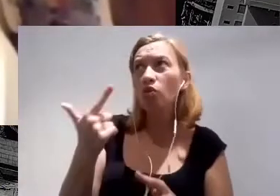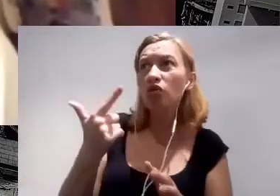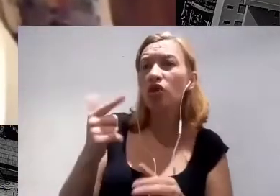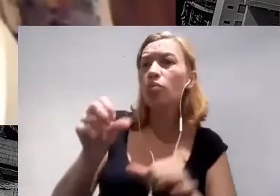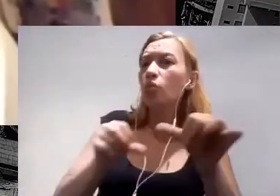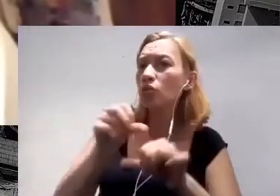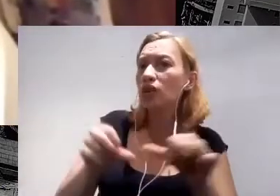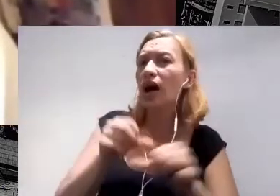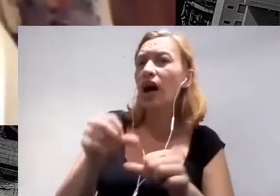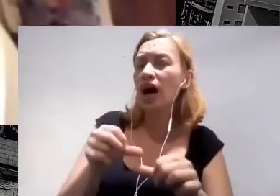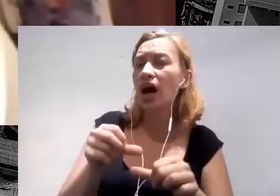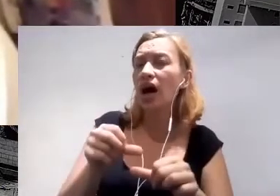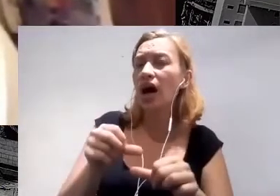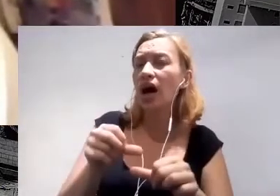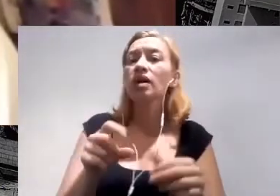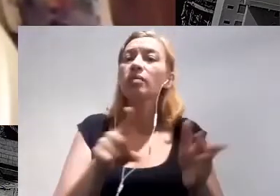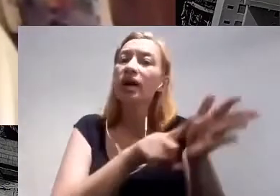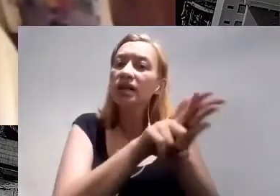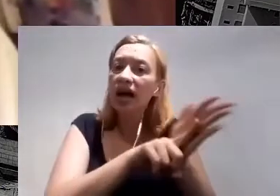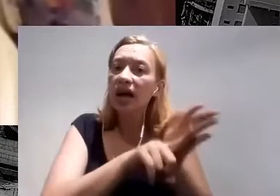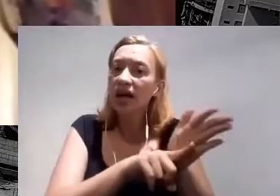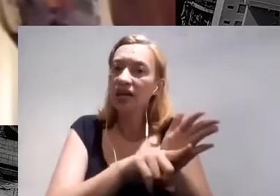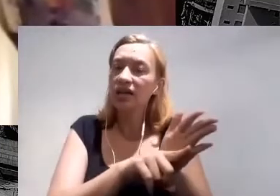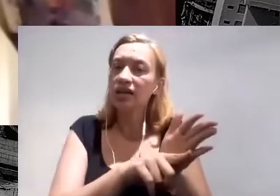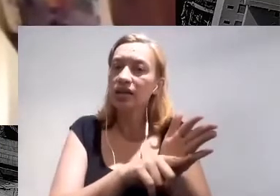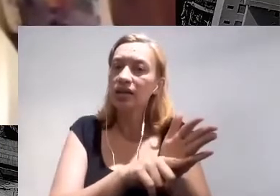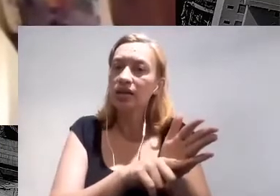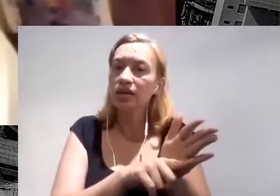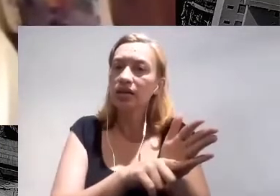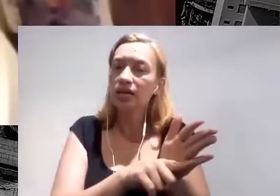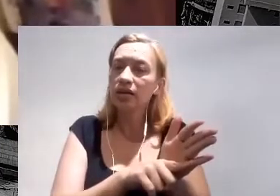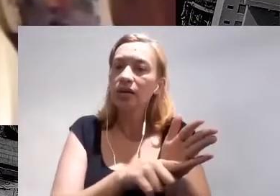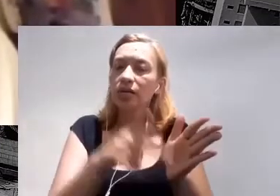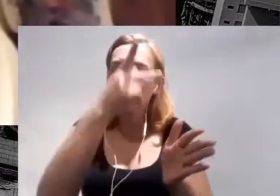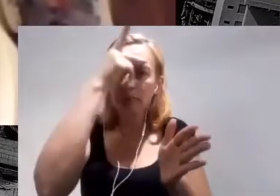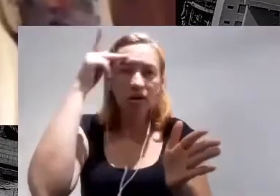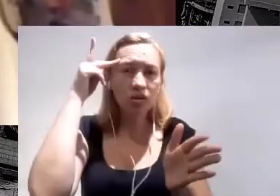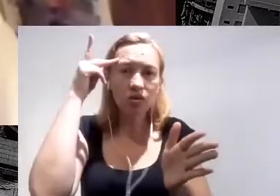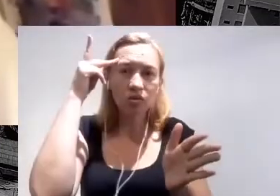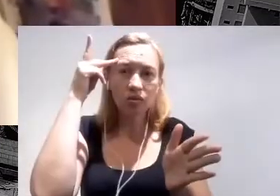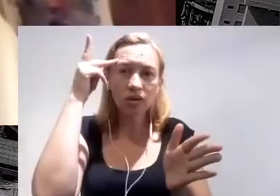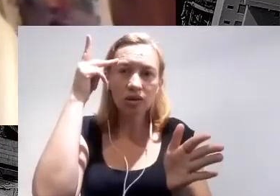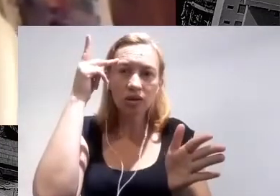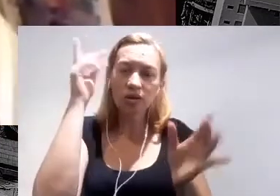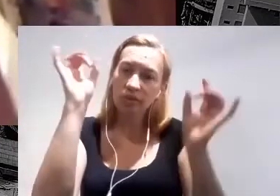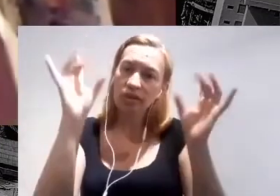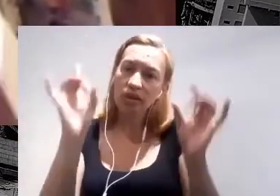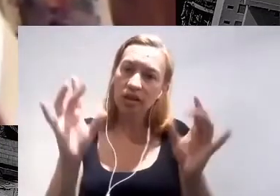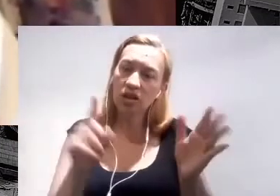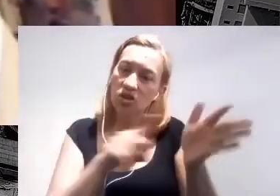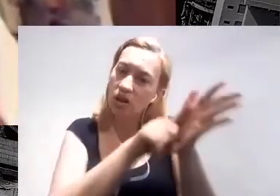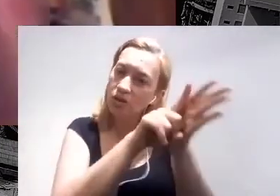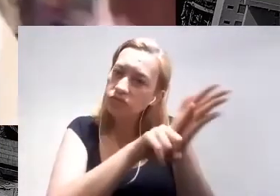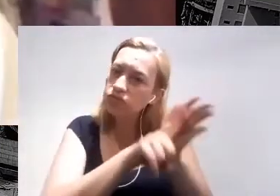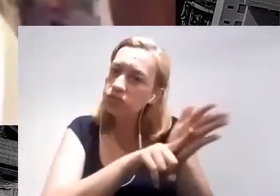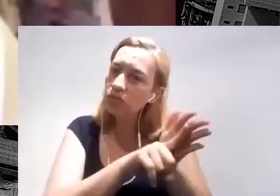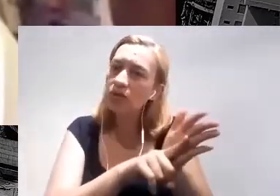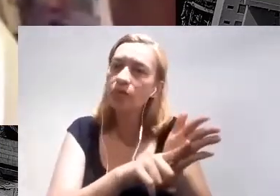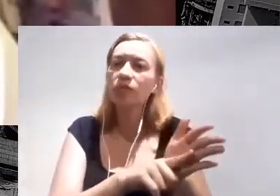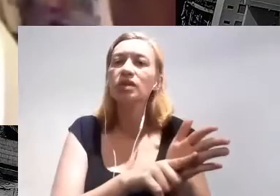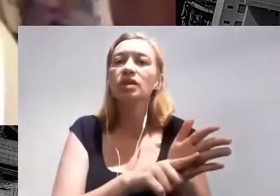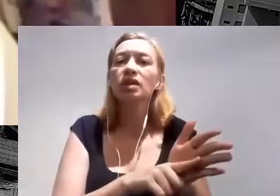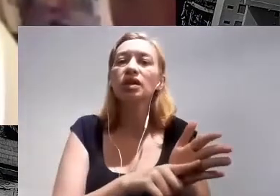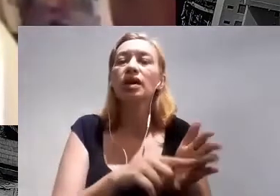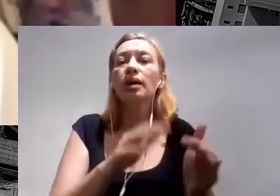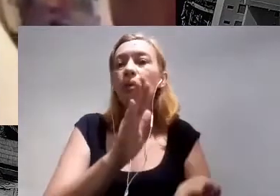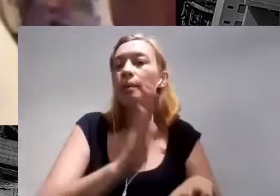pelos especialistas do painel intergovernamental das mudanças climáticas, do IPCC, cada vez mais frequentes e